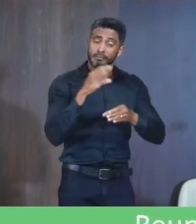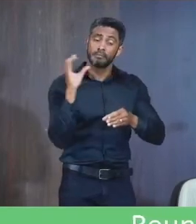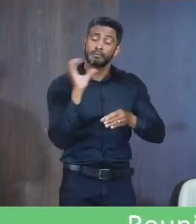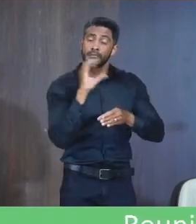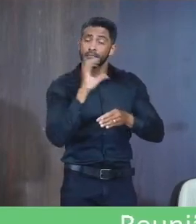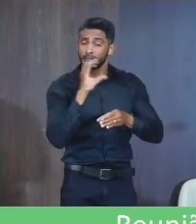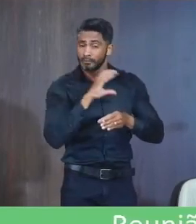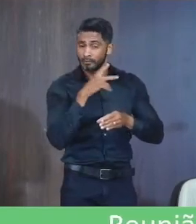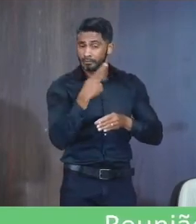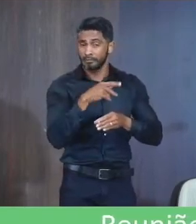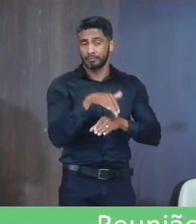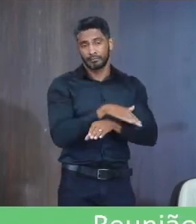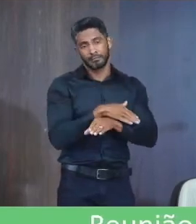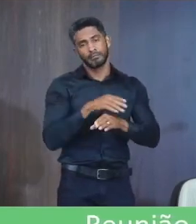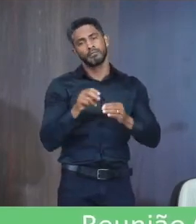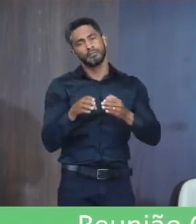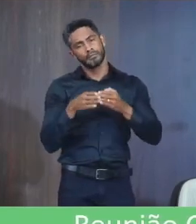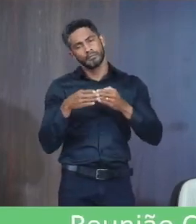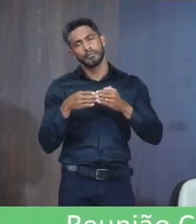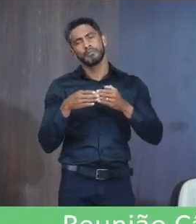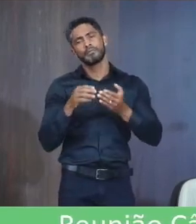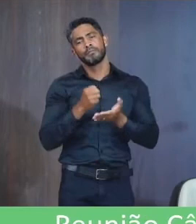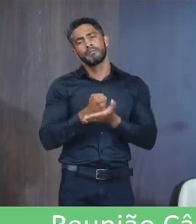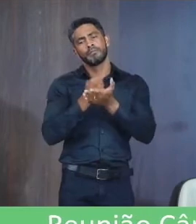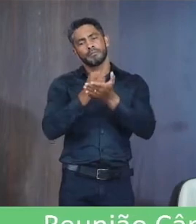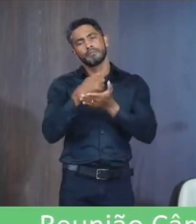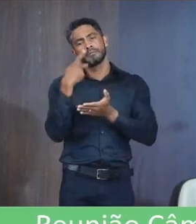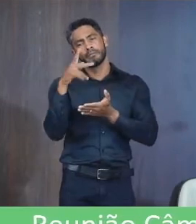Desde já Conto Com o apoio Dos nobres Pares